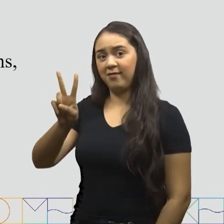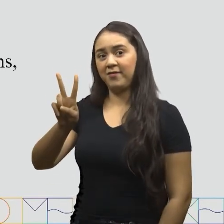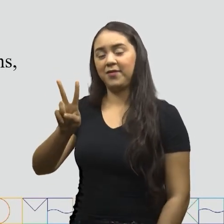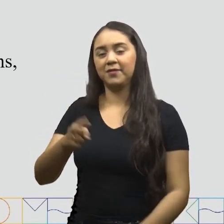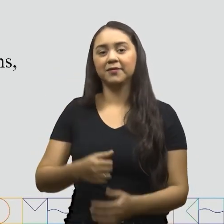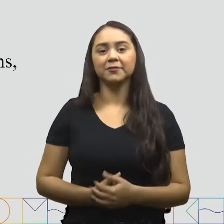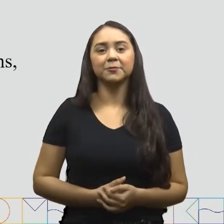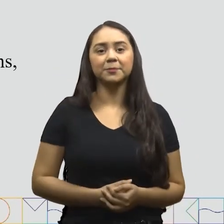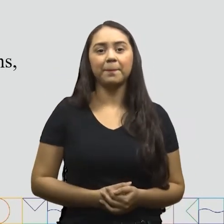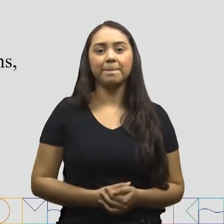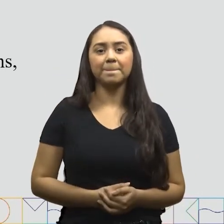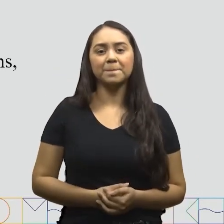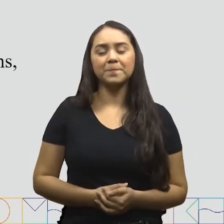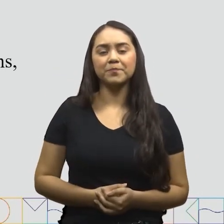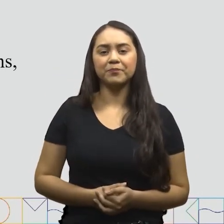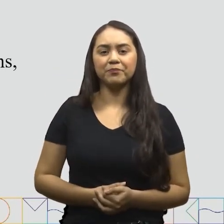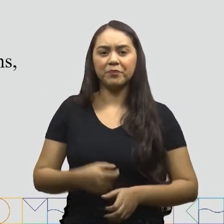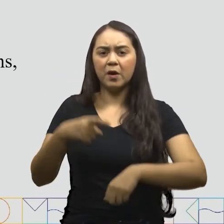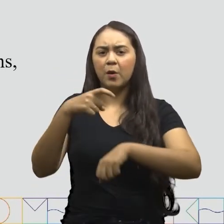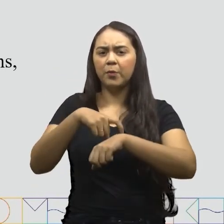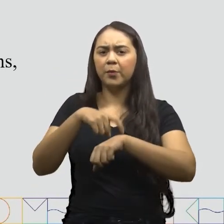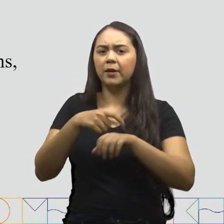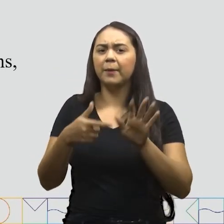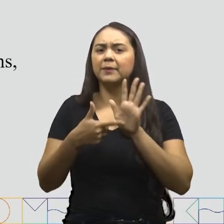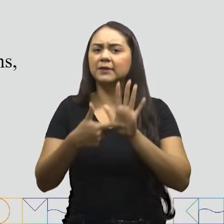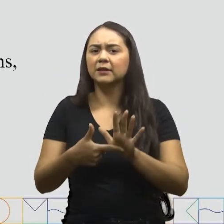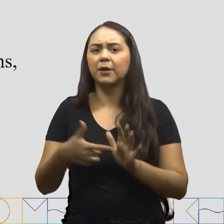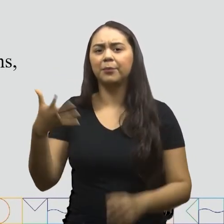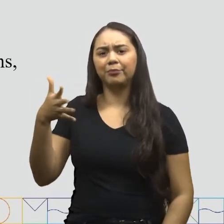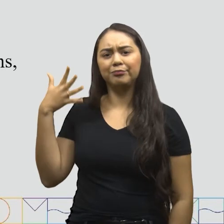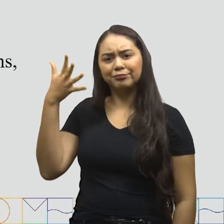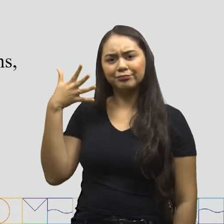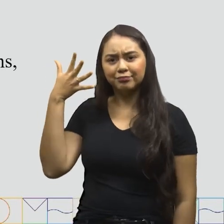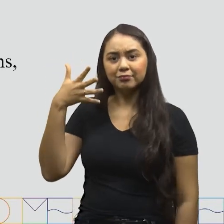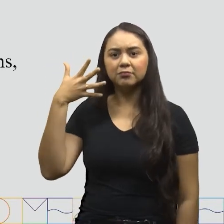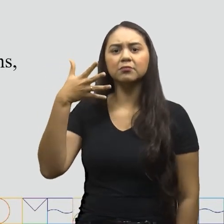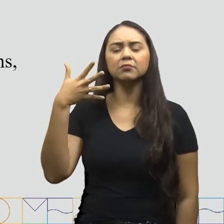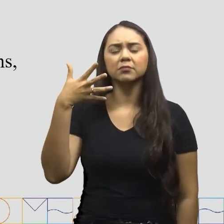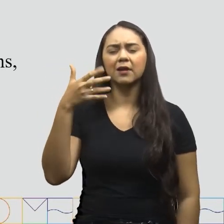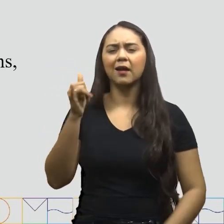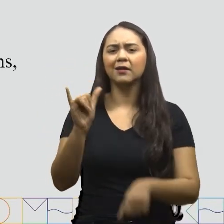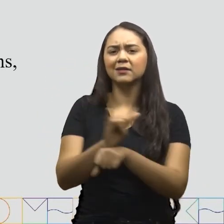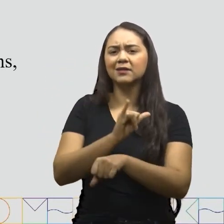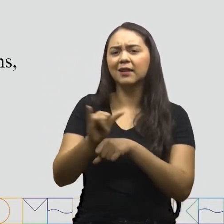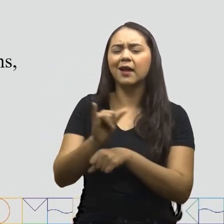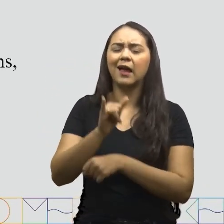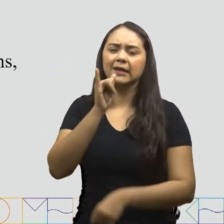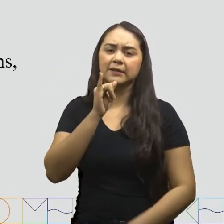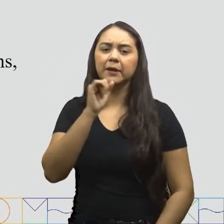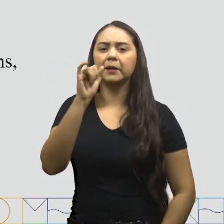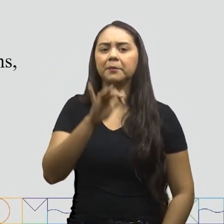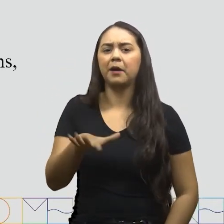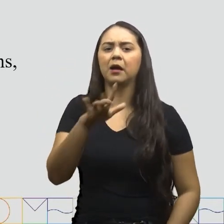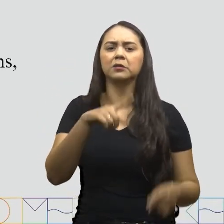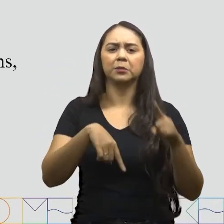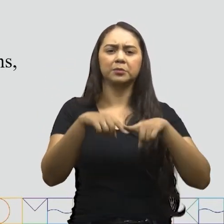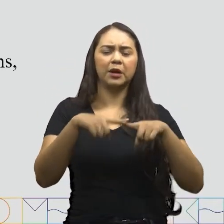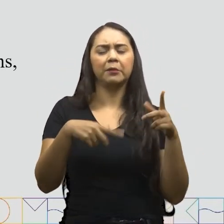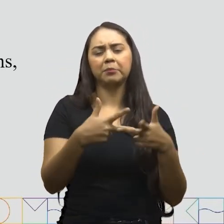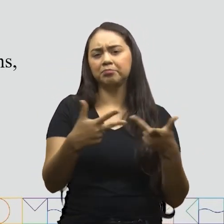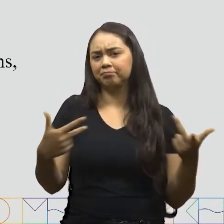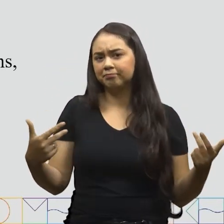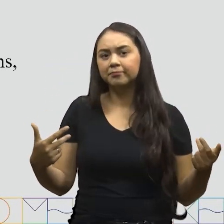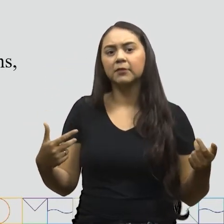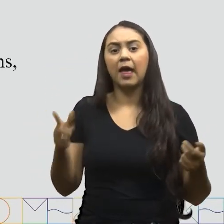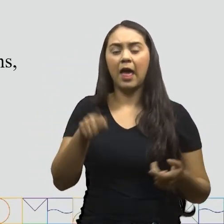Em uma apresentação de trabalho oral Os recursos Imagens Objetos E etc